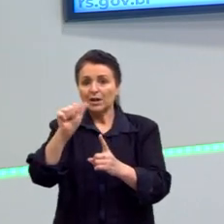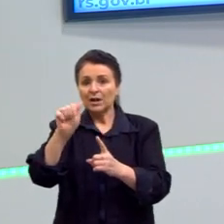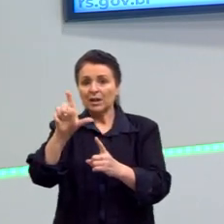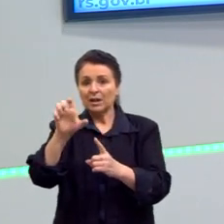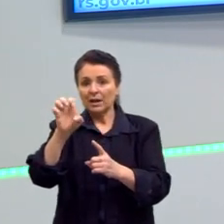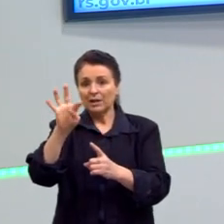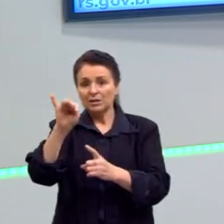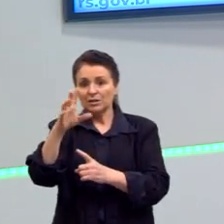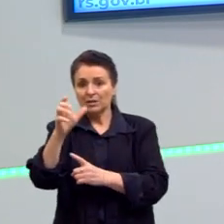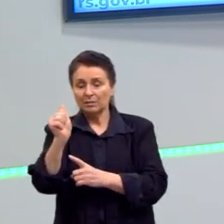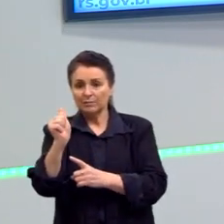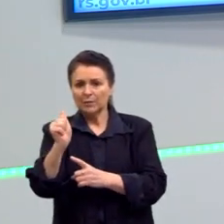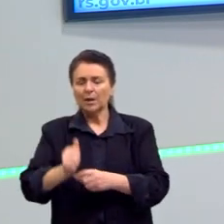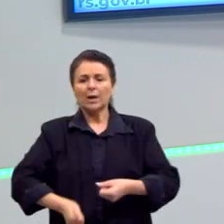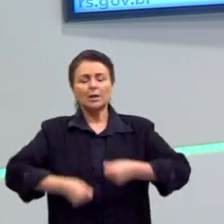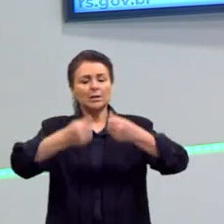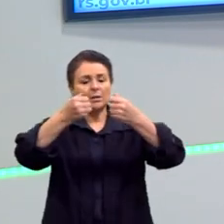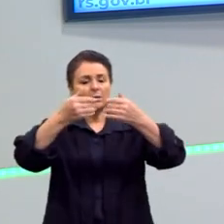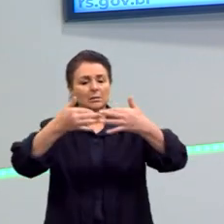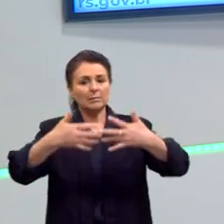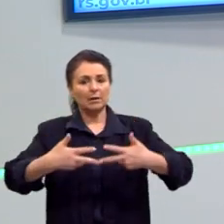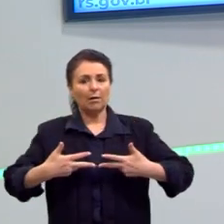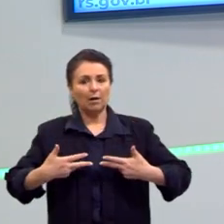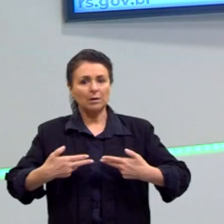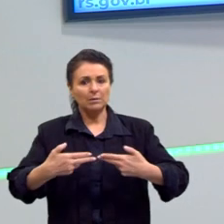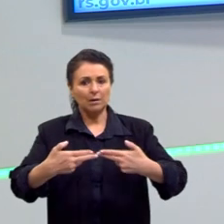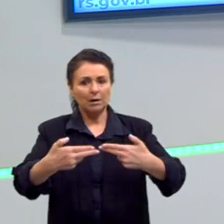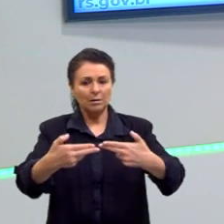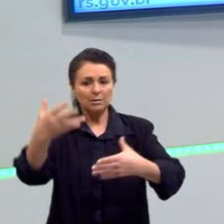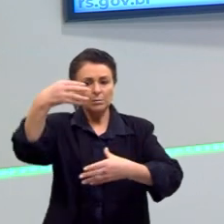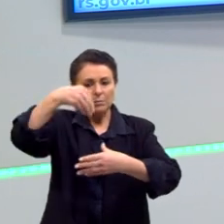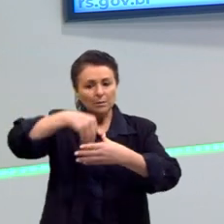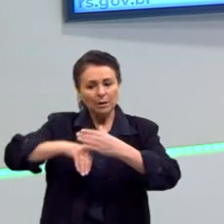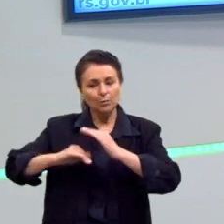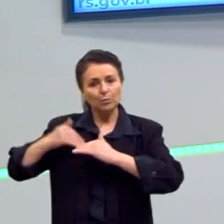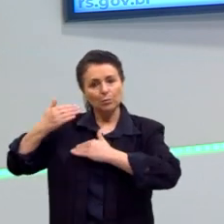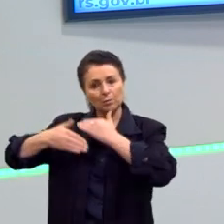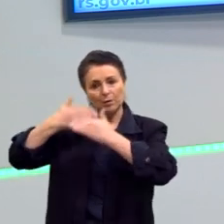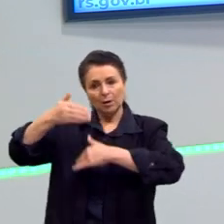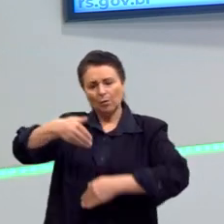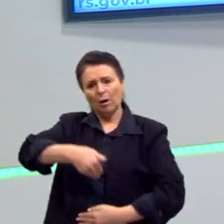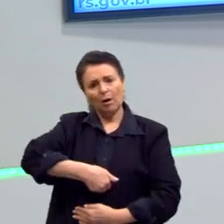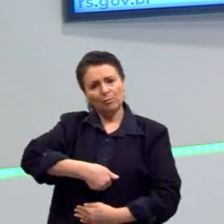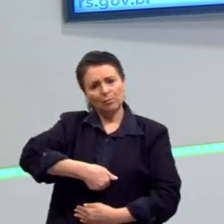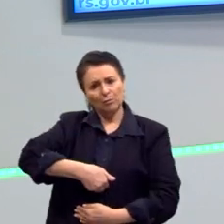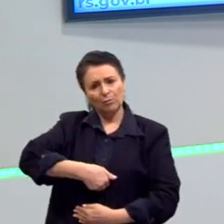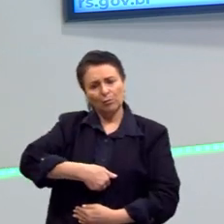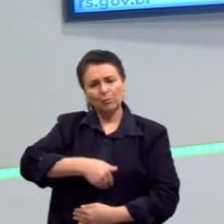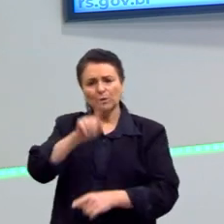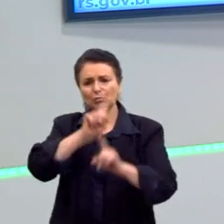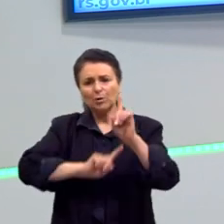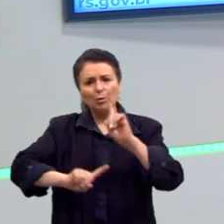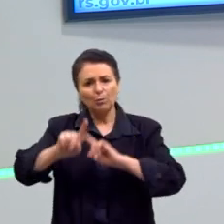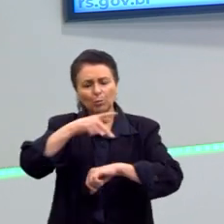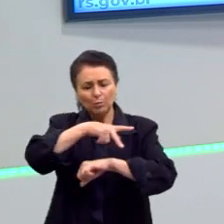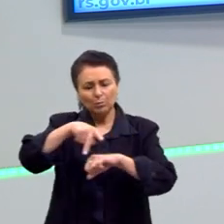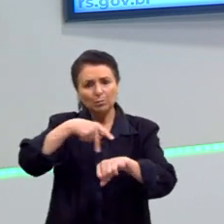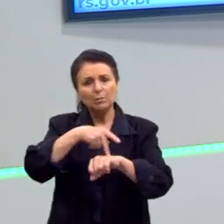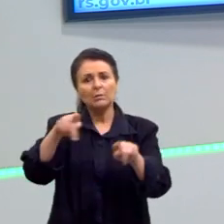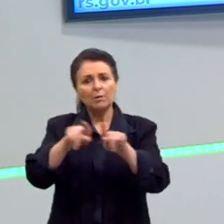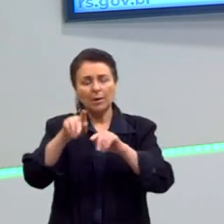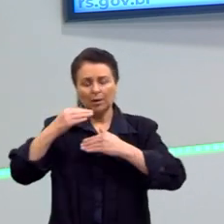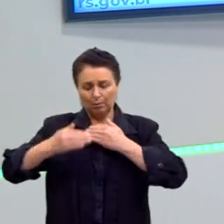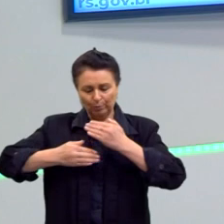guerras, ele justifica que faz parte do processo. A fome que os países passaram faz parte do processo.